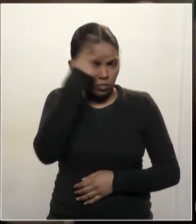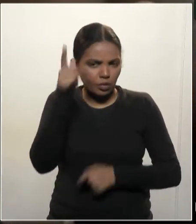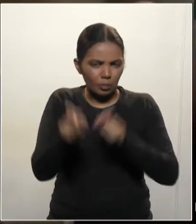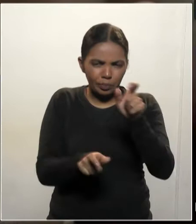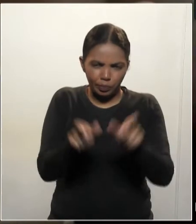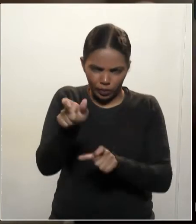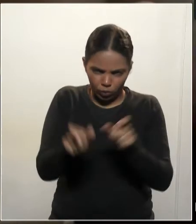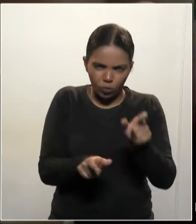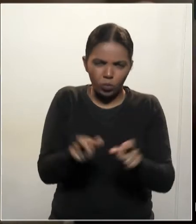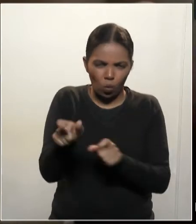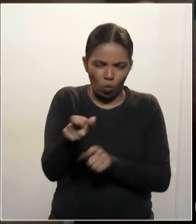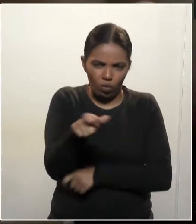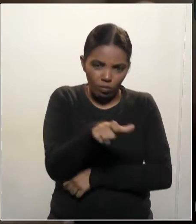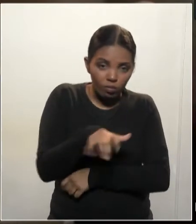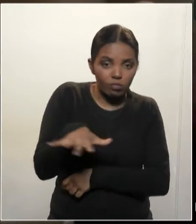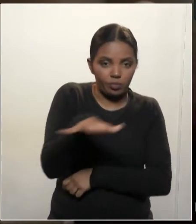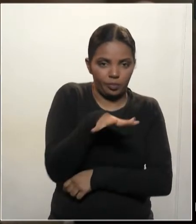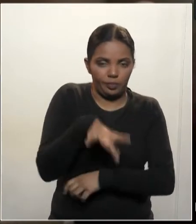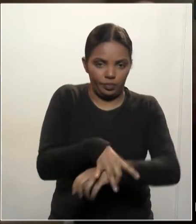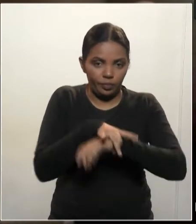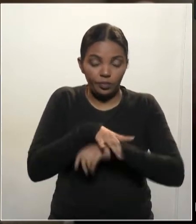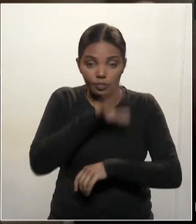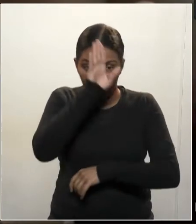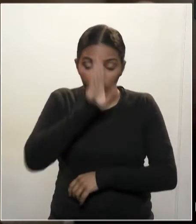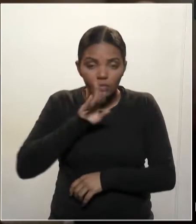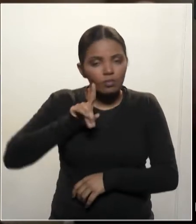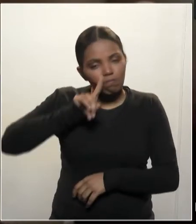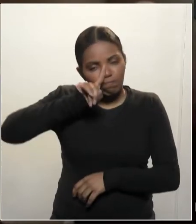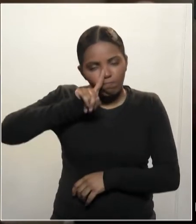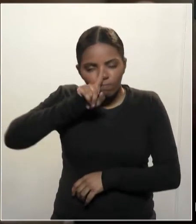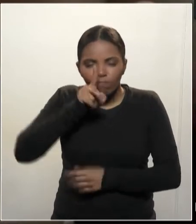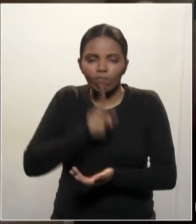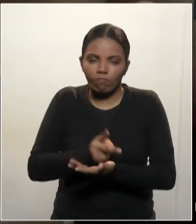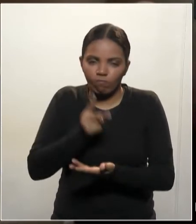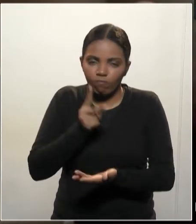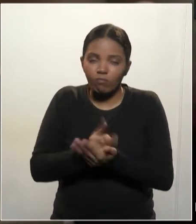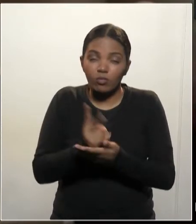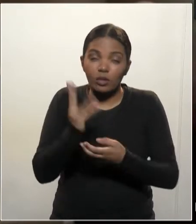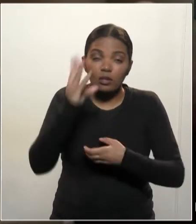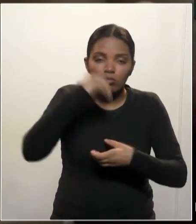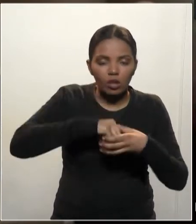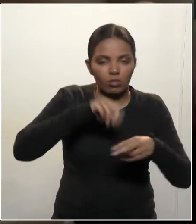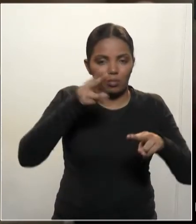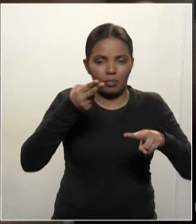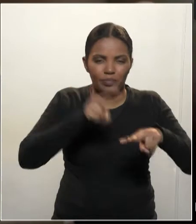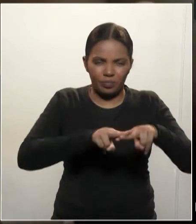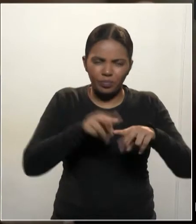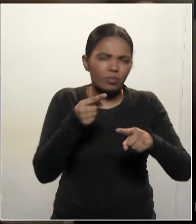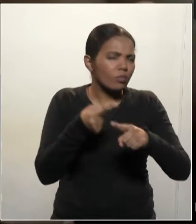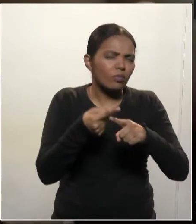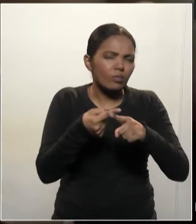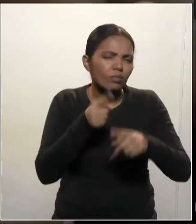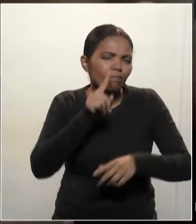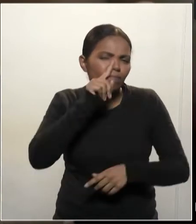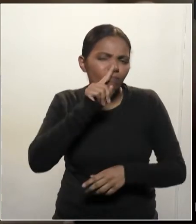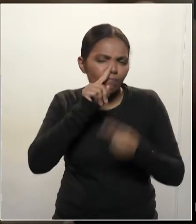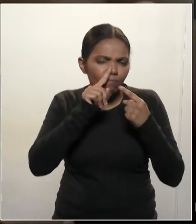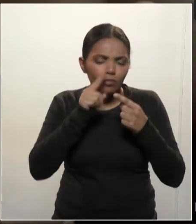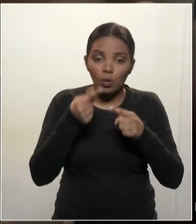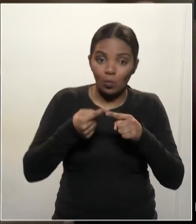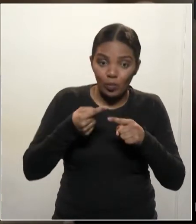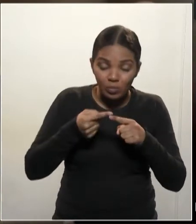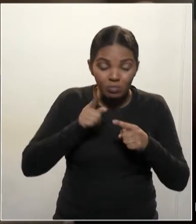envolvidas na segurança pública de mais alto risco dos penitenciários. Por quê? Porque eles trabalham diariamente,